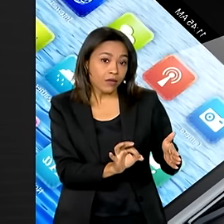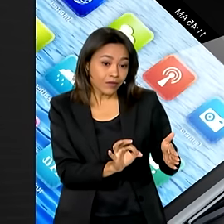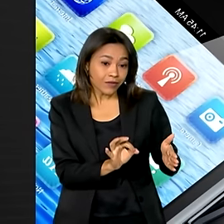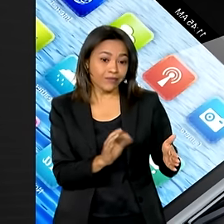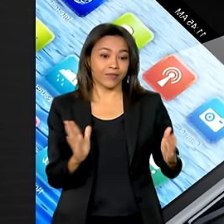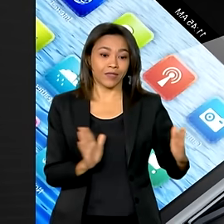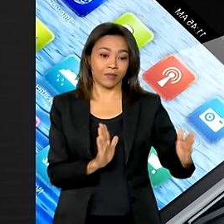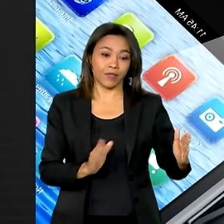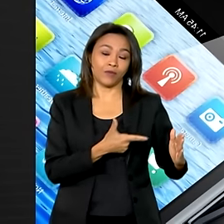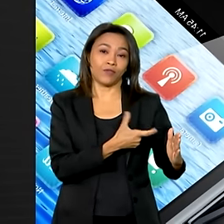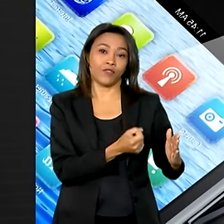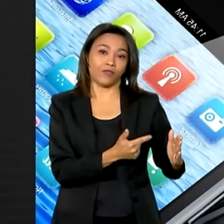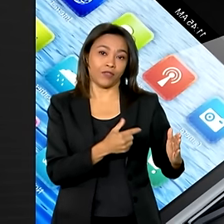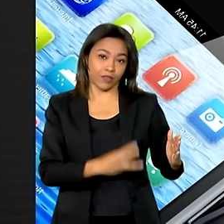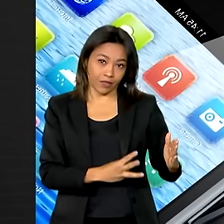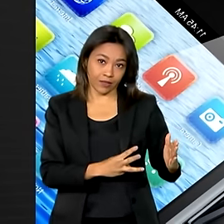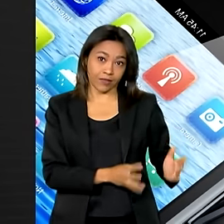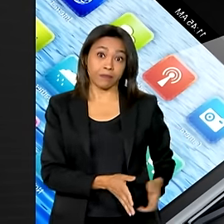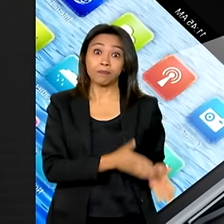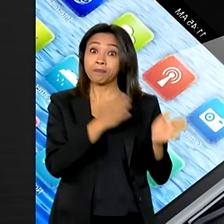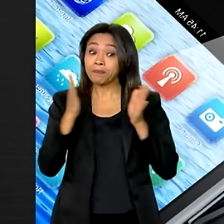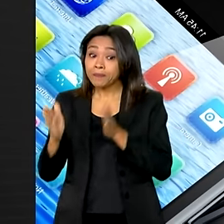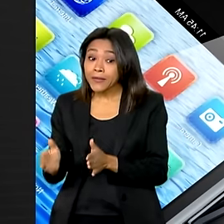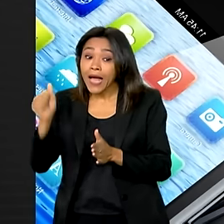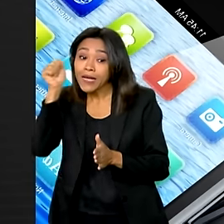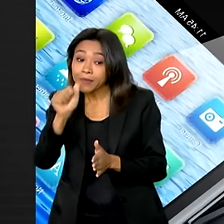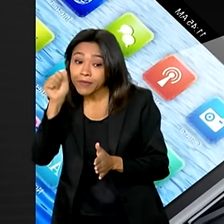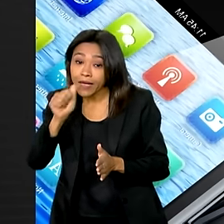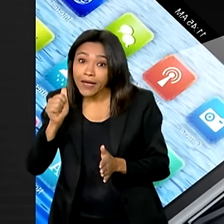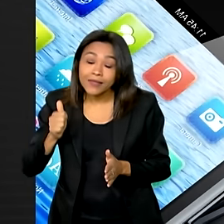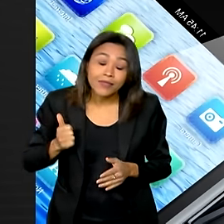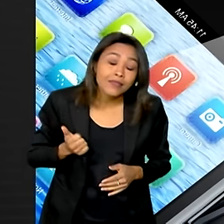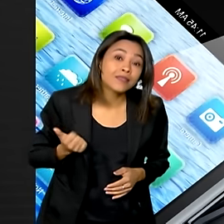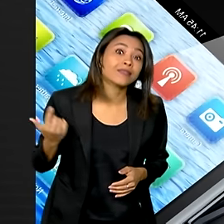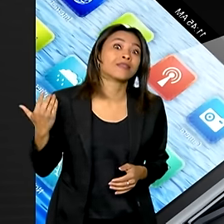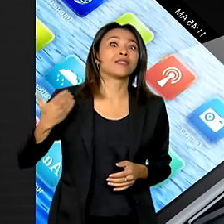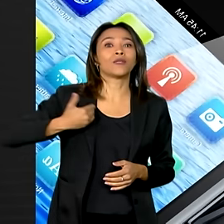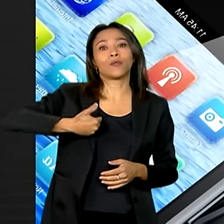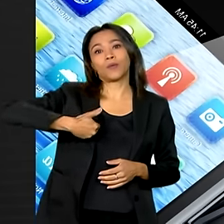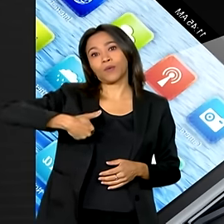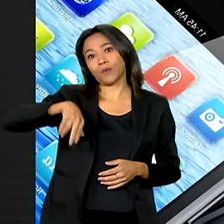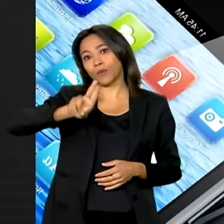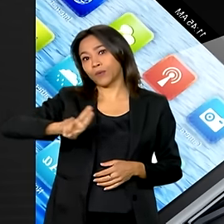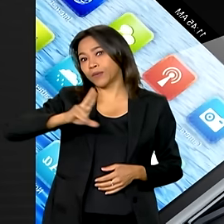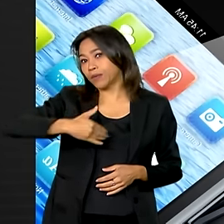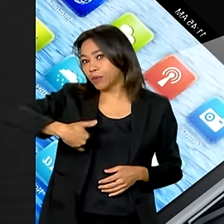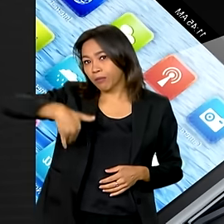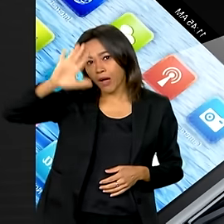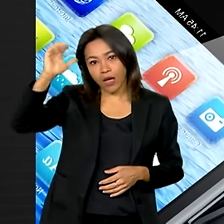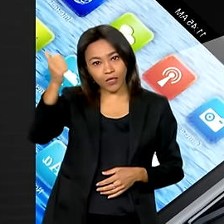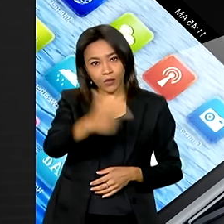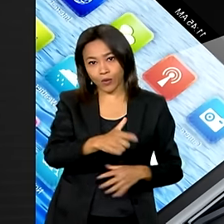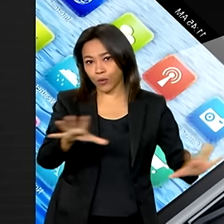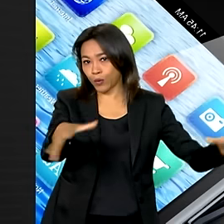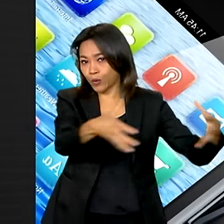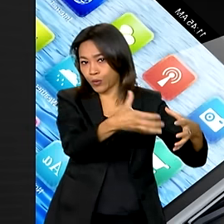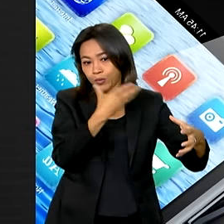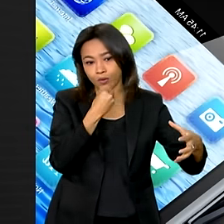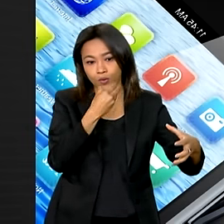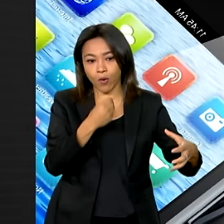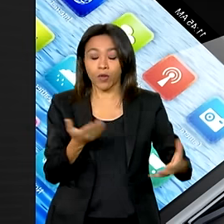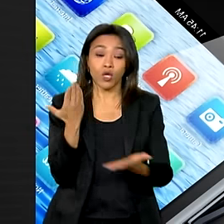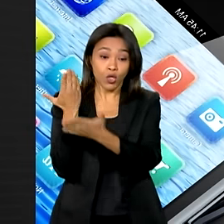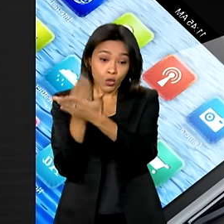2023. E as mulheres utilizam a internet mais que os homens. Entre os estudantes,